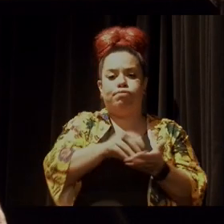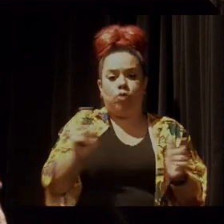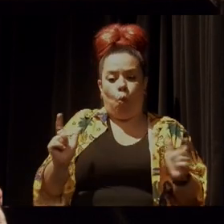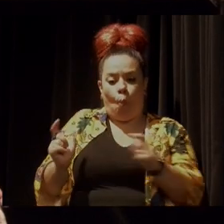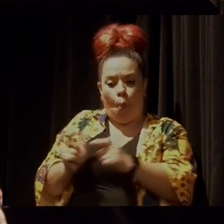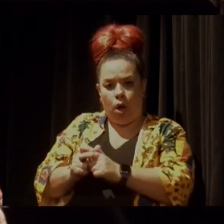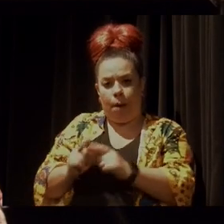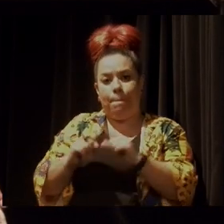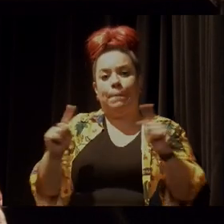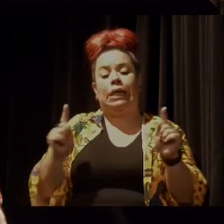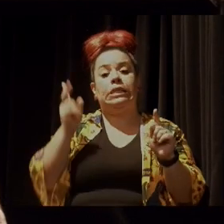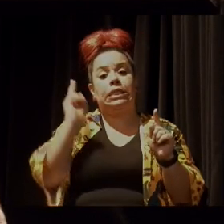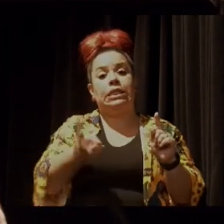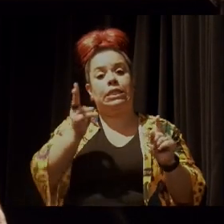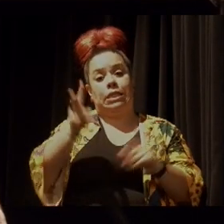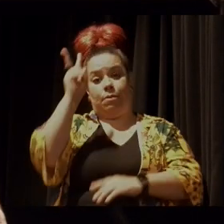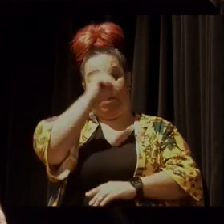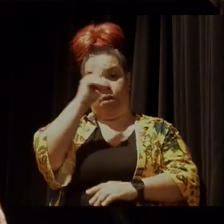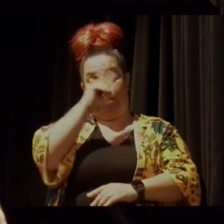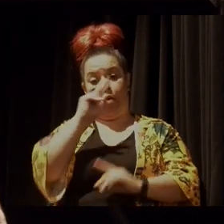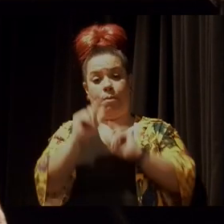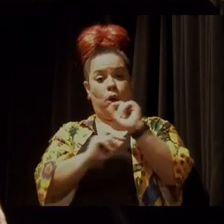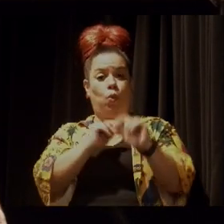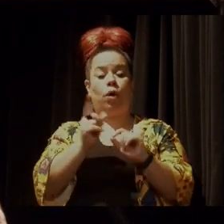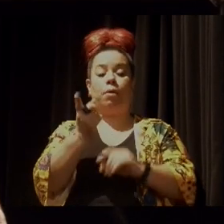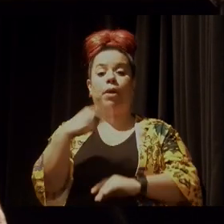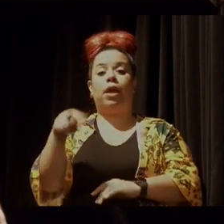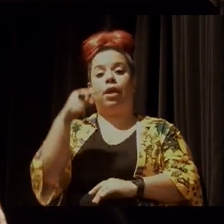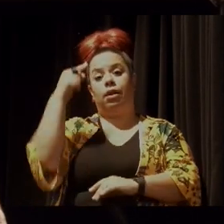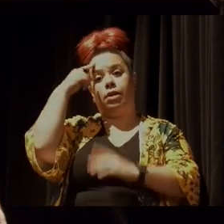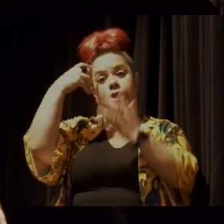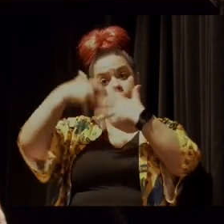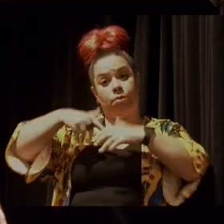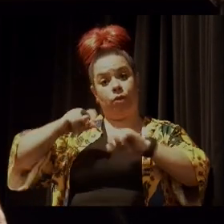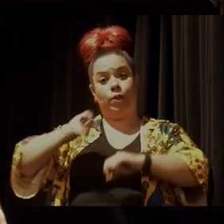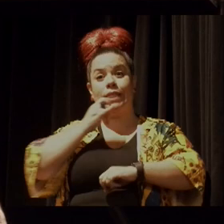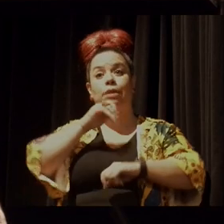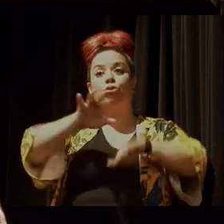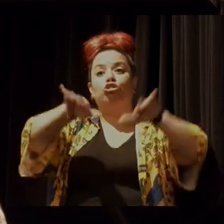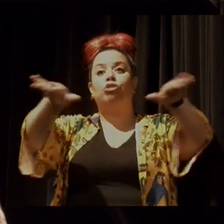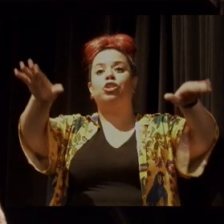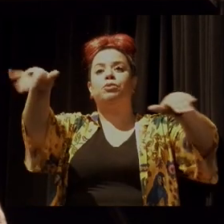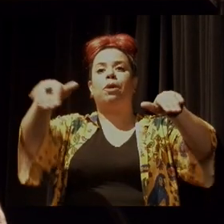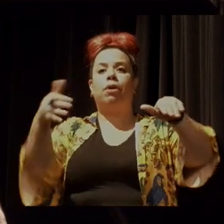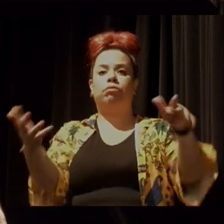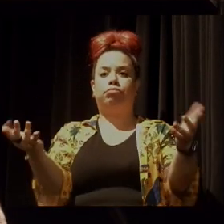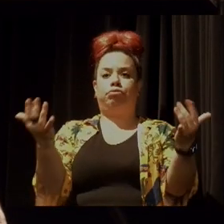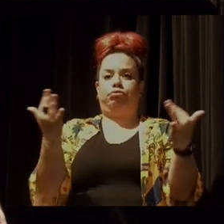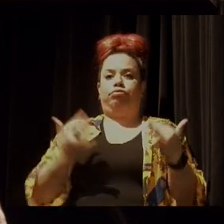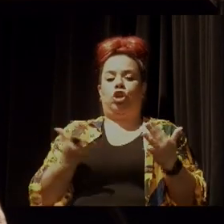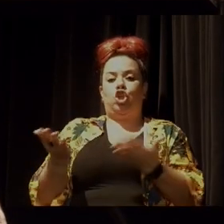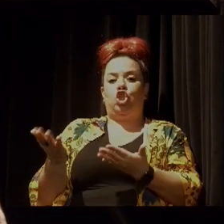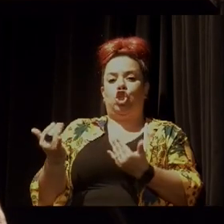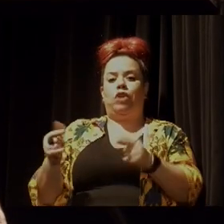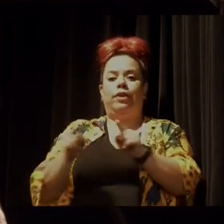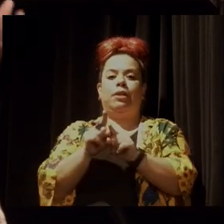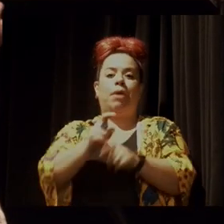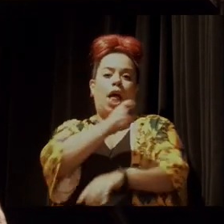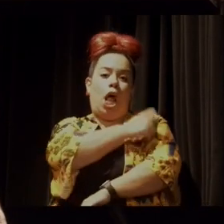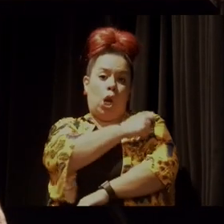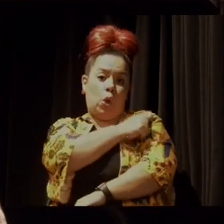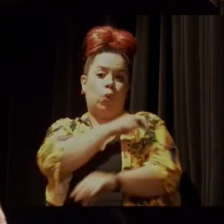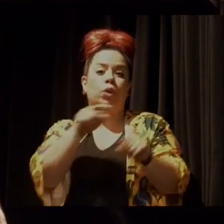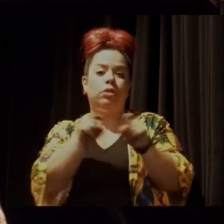trazendo essa perspectiva de que engajar mais jovens, de engajar mais alunos,